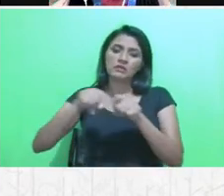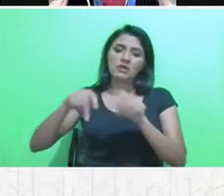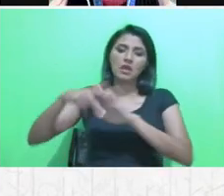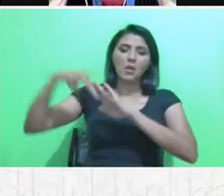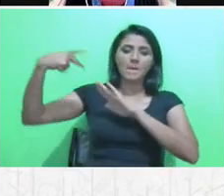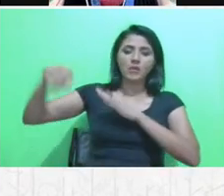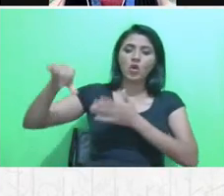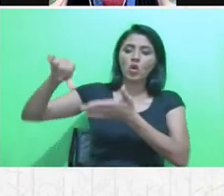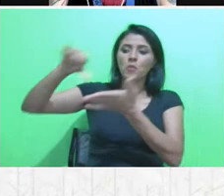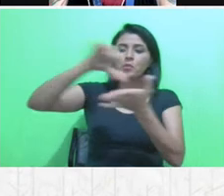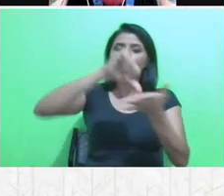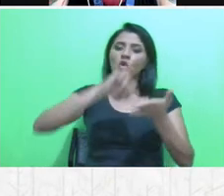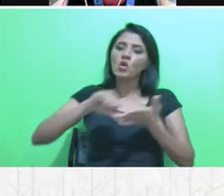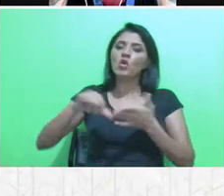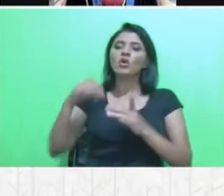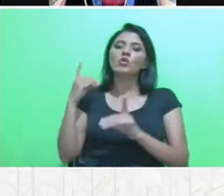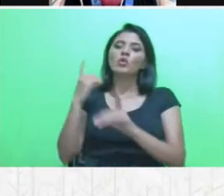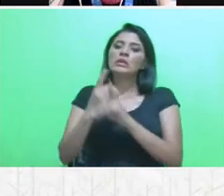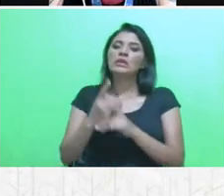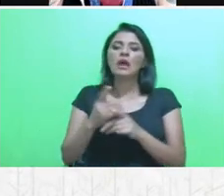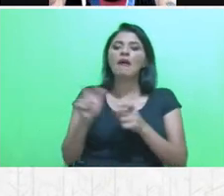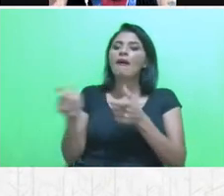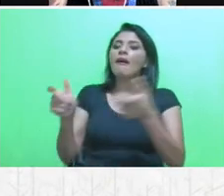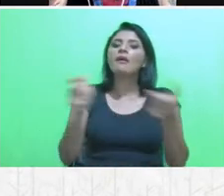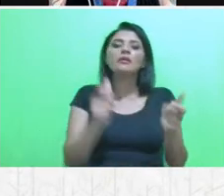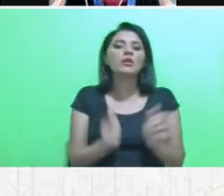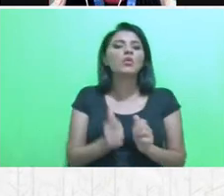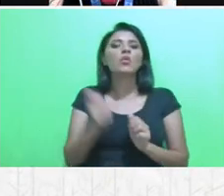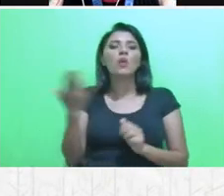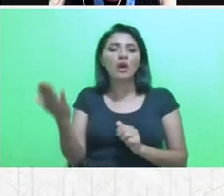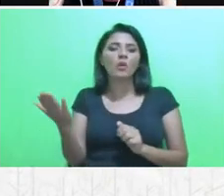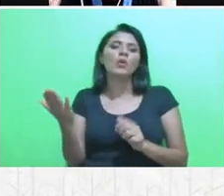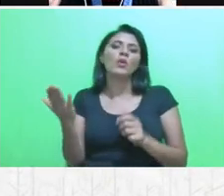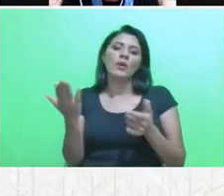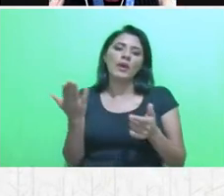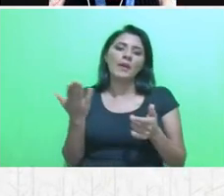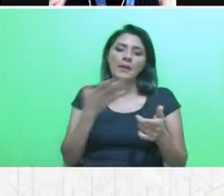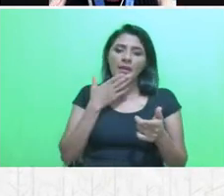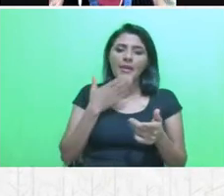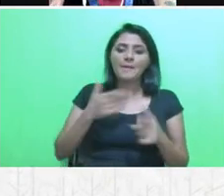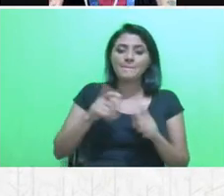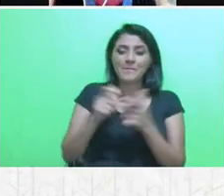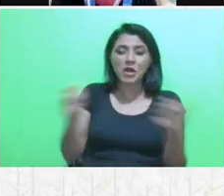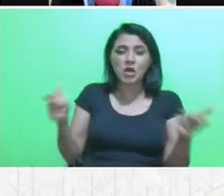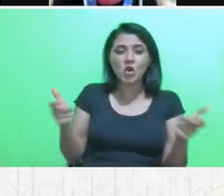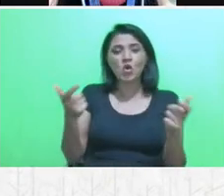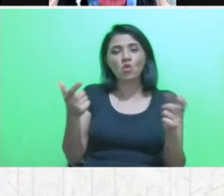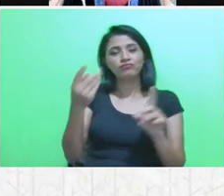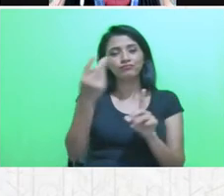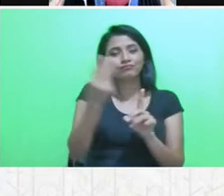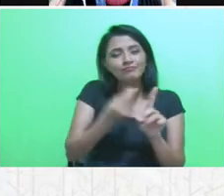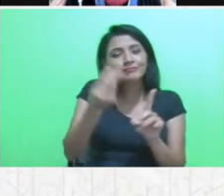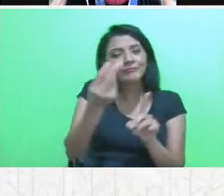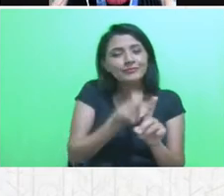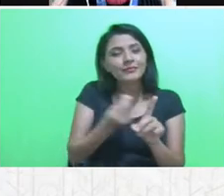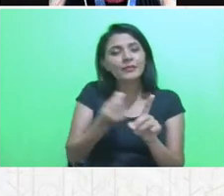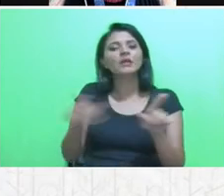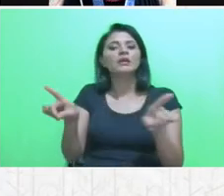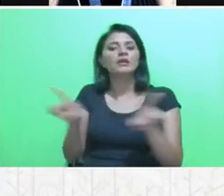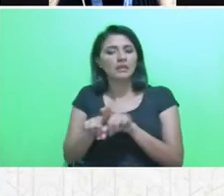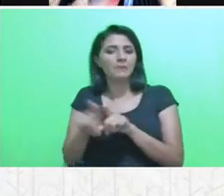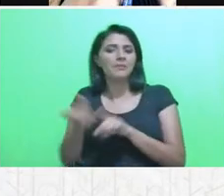tantas áreas, né, como a gente falou anteriormente, tanto as áreas de maior vulnerabilidade, quanto as áreas também de